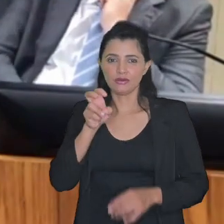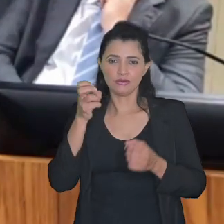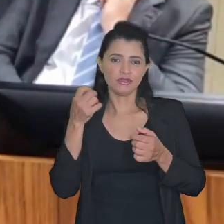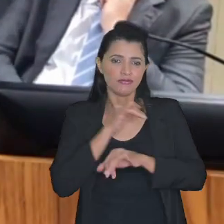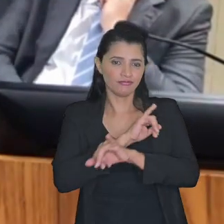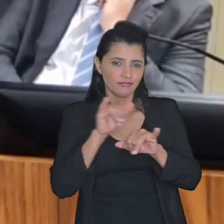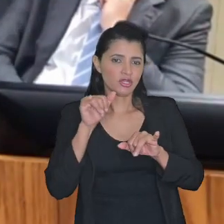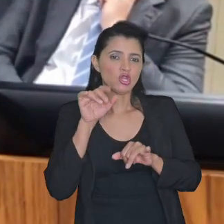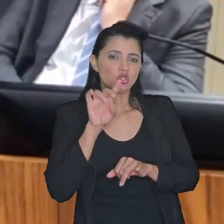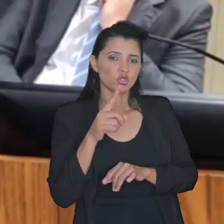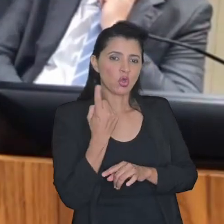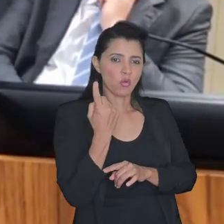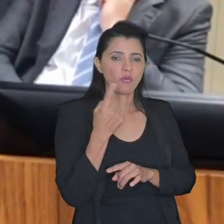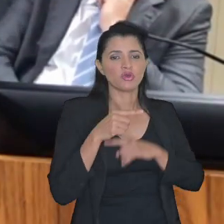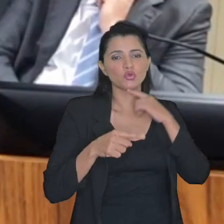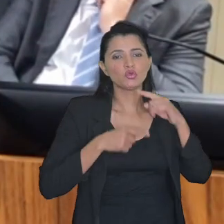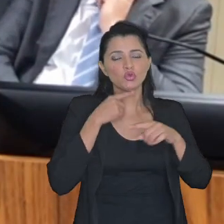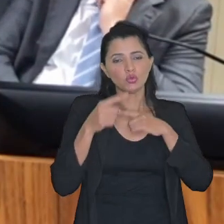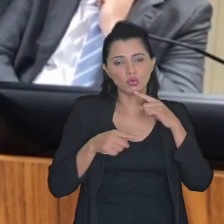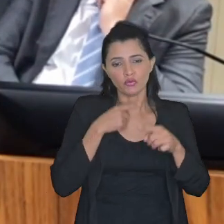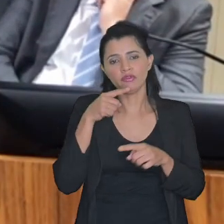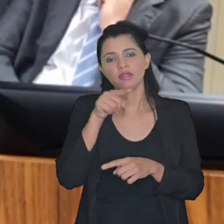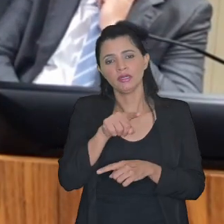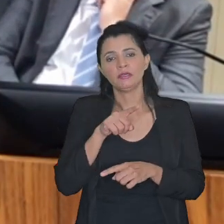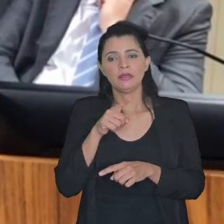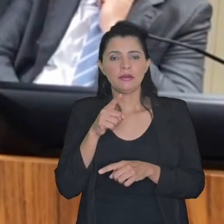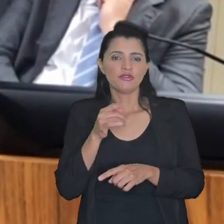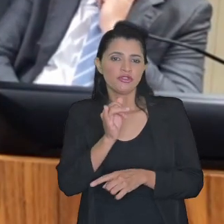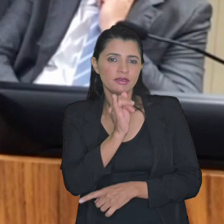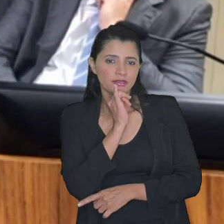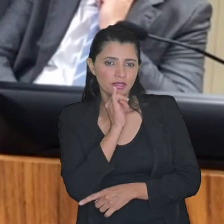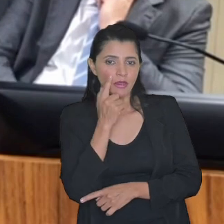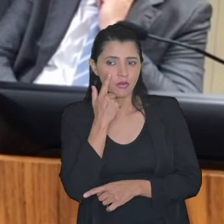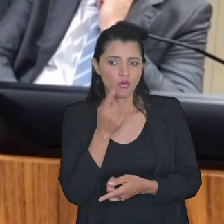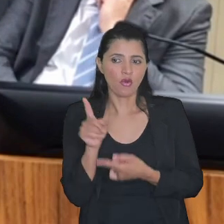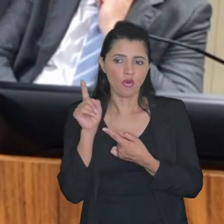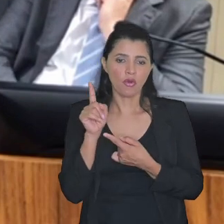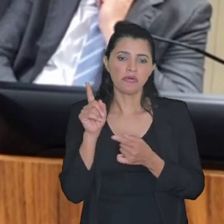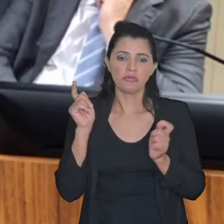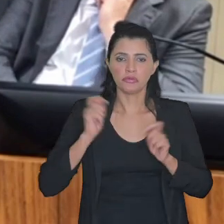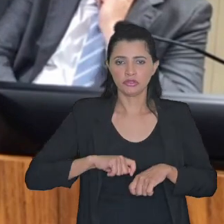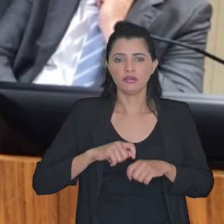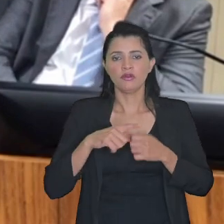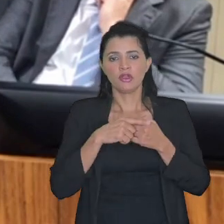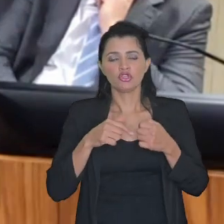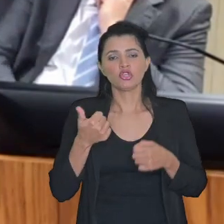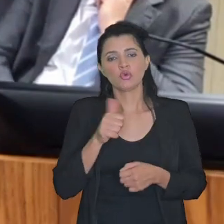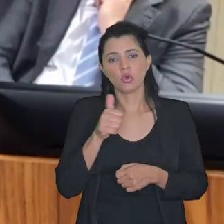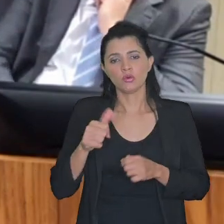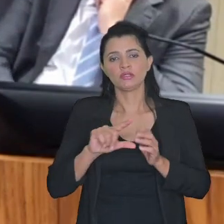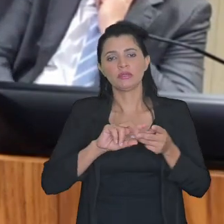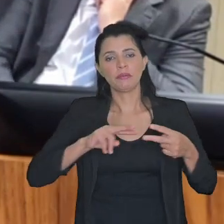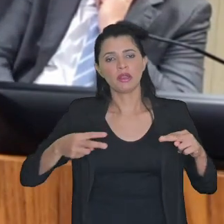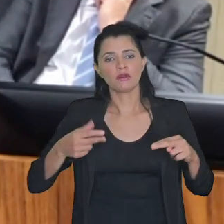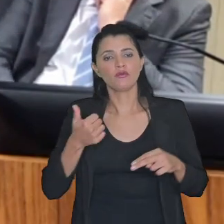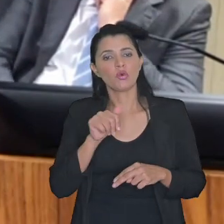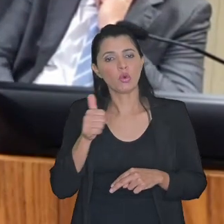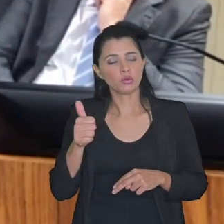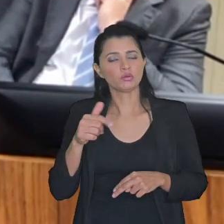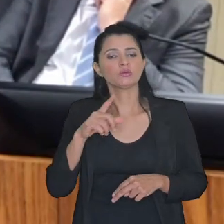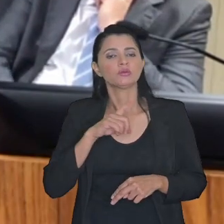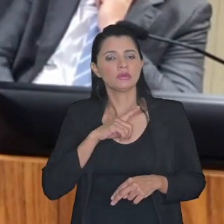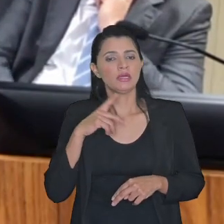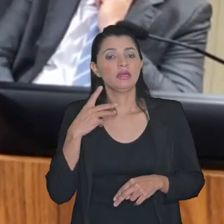senhores expressões apenas uma a título de ilustração deem uma olhada quando for possível no artigo 11 parágrafo 11